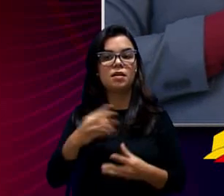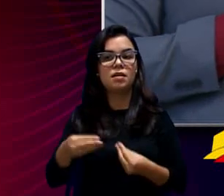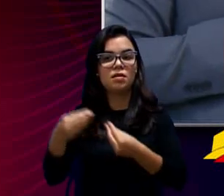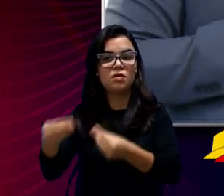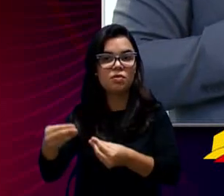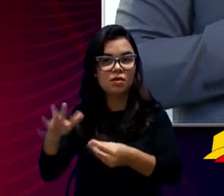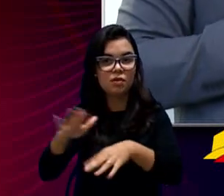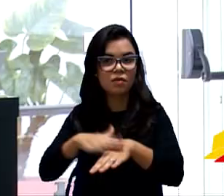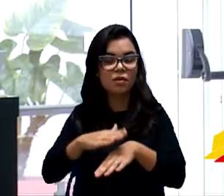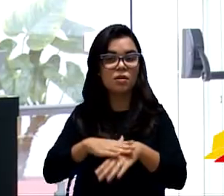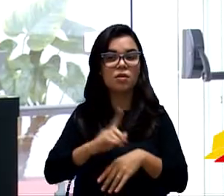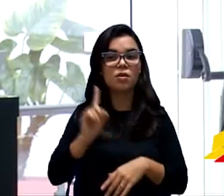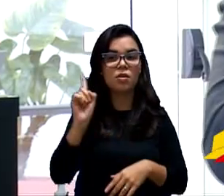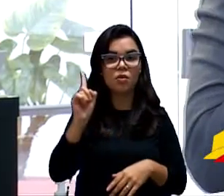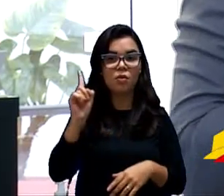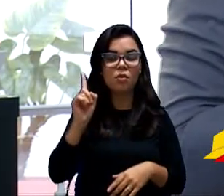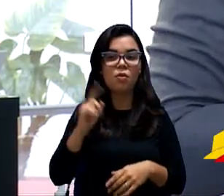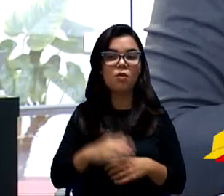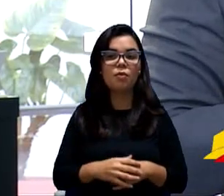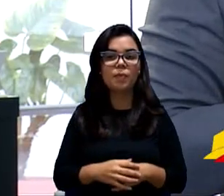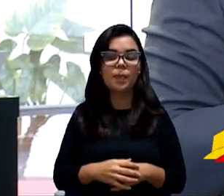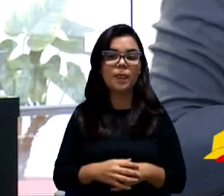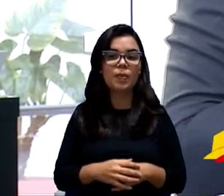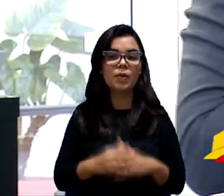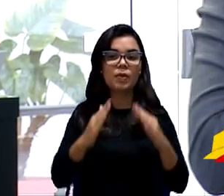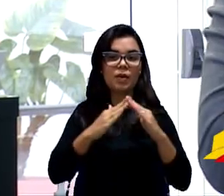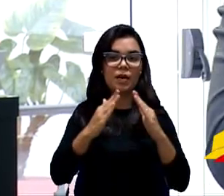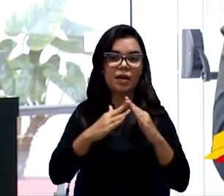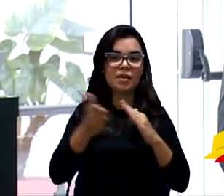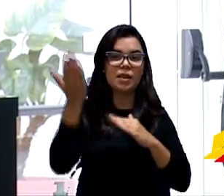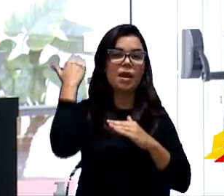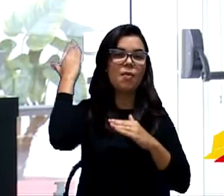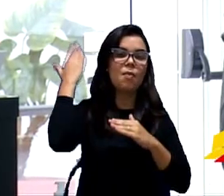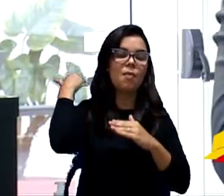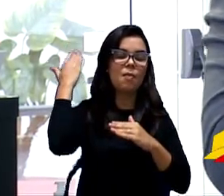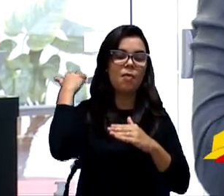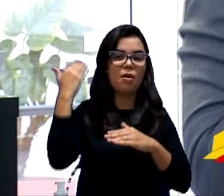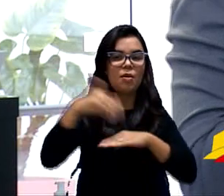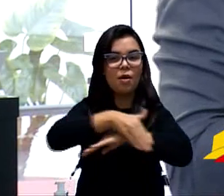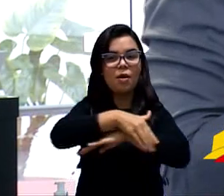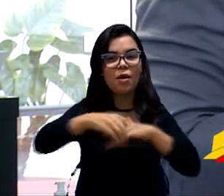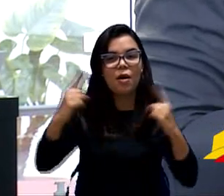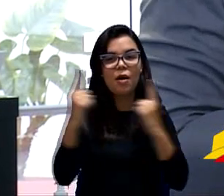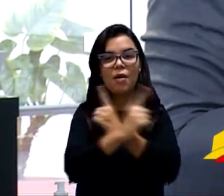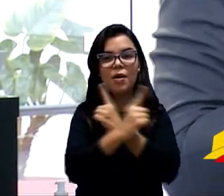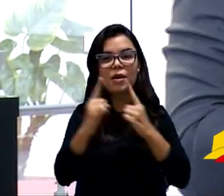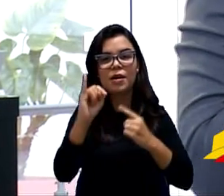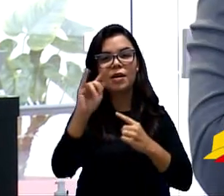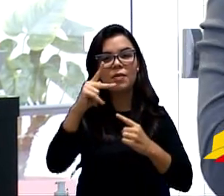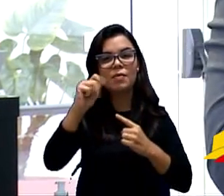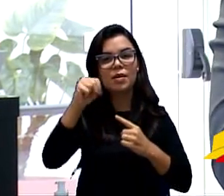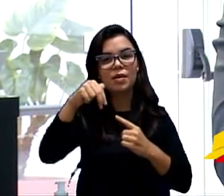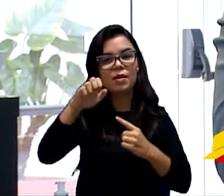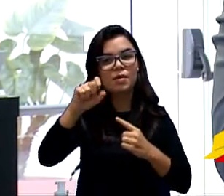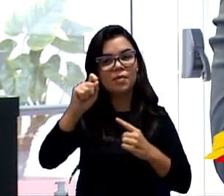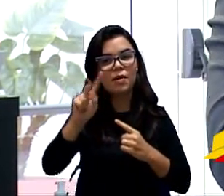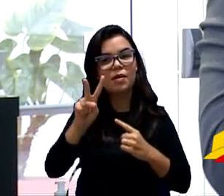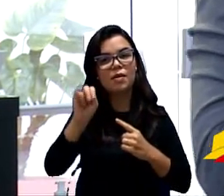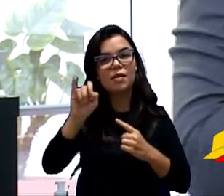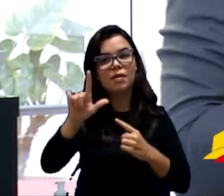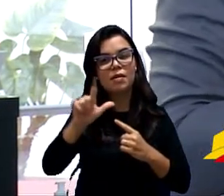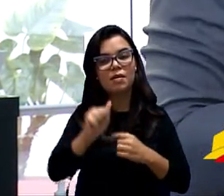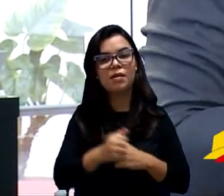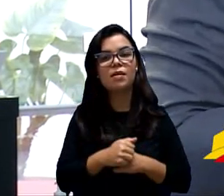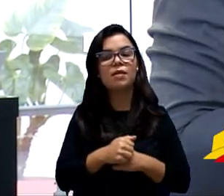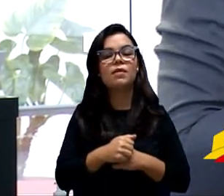Eu moro no Iparema Ville, que eu moro lá há 20 e poucos anos, o colega França também, sabe? Tem um rapaz da 51 que está desapropriado lá e